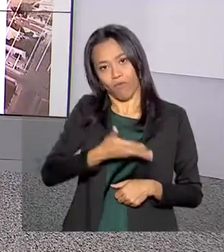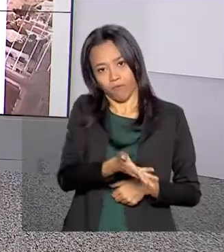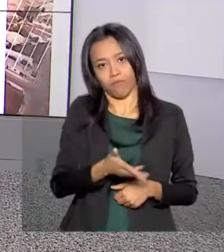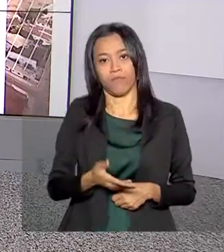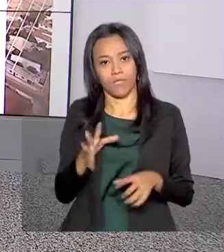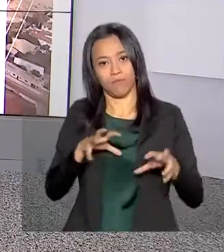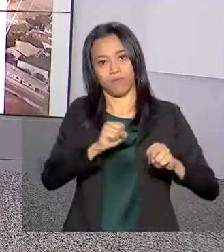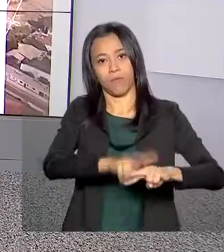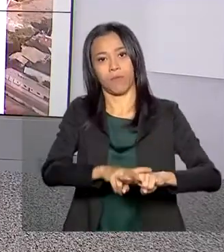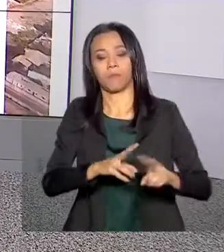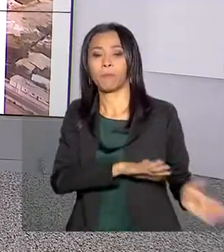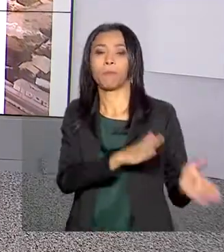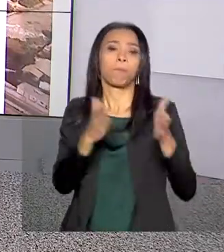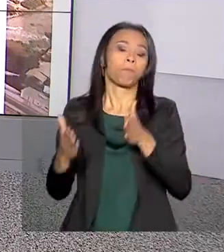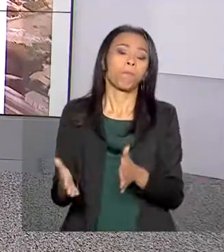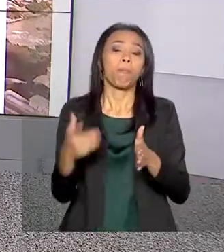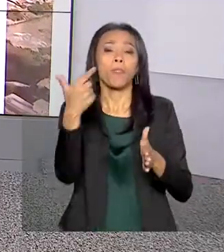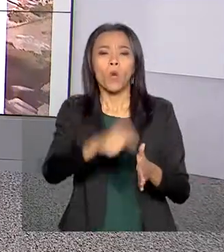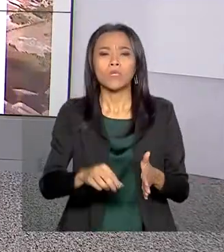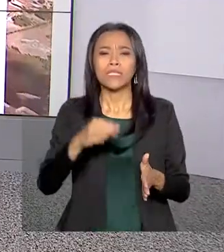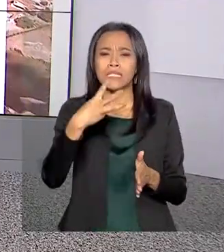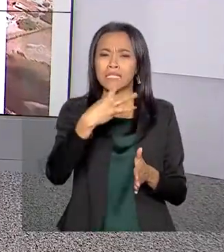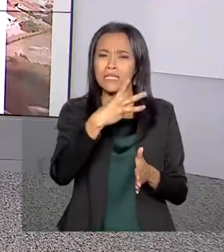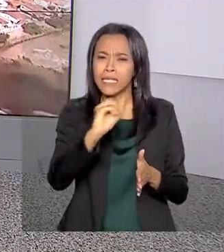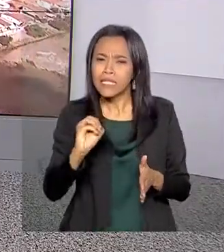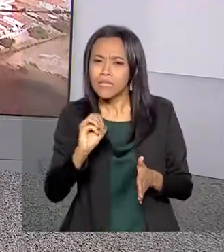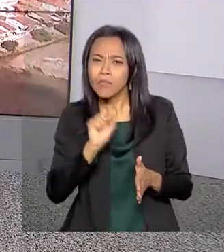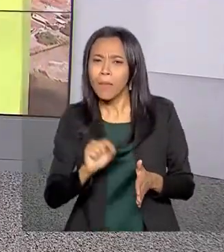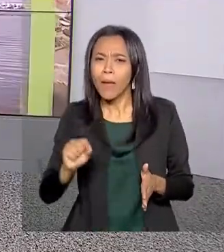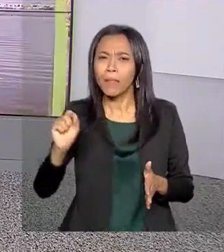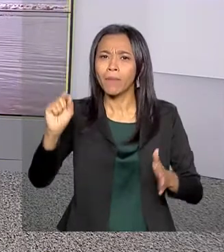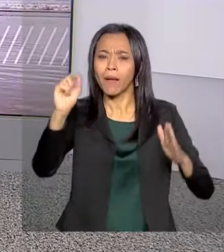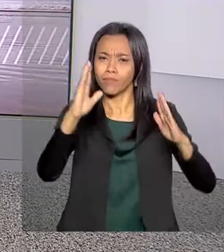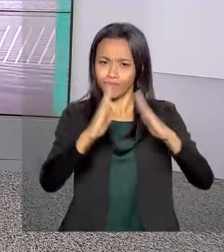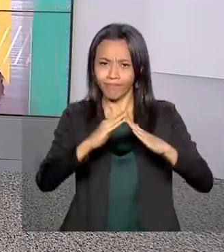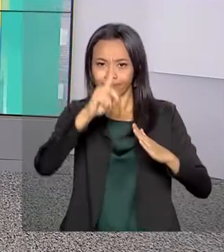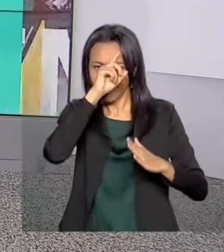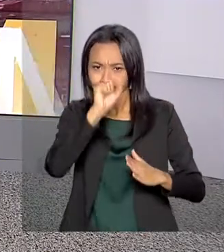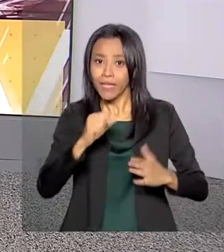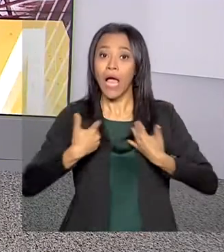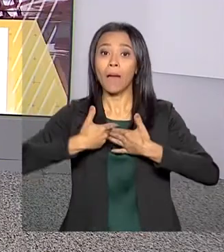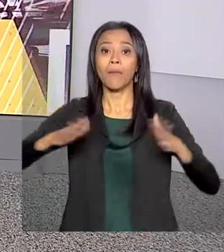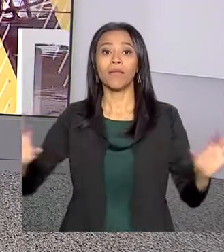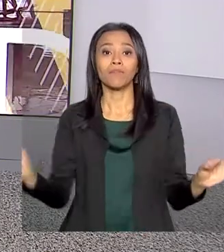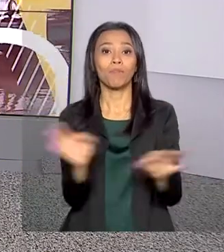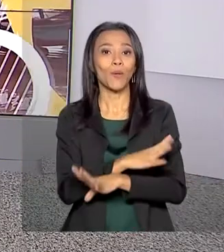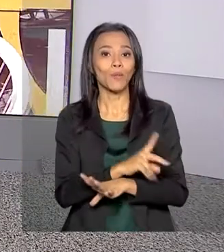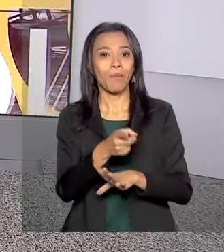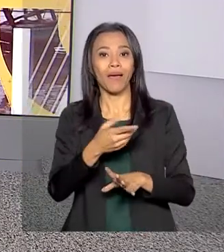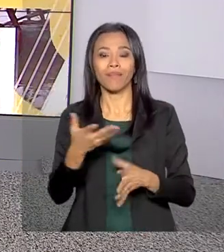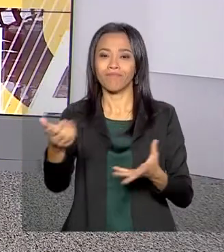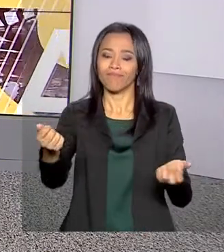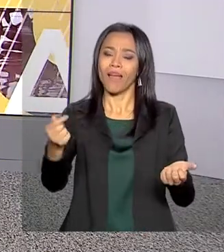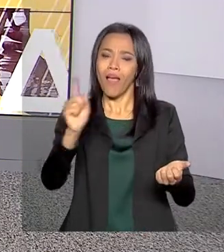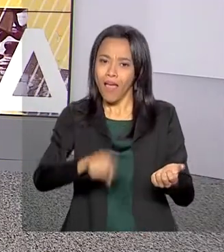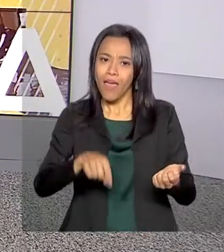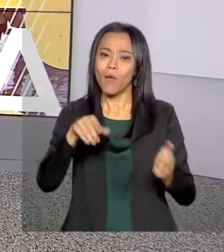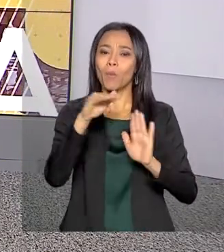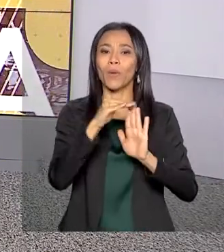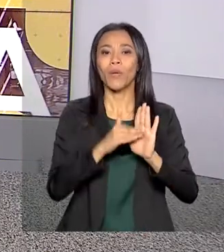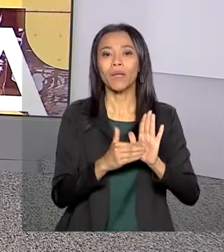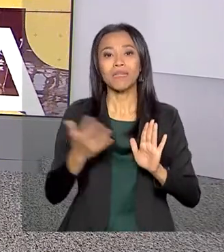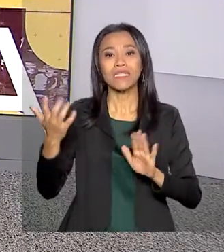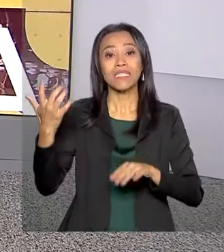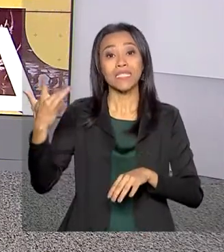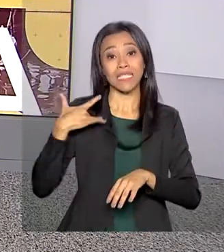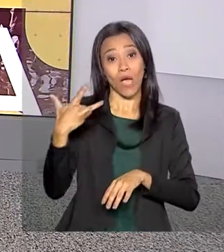300 unidades de saúde da família já estão prontas para ampliar o horário de atendimento à população. A iniciativa faz parte do programa Saúde na